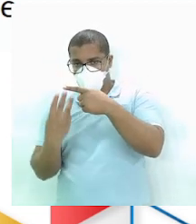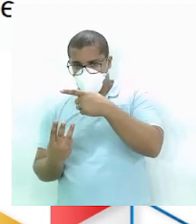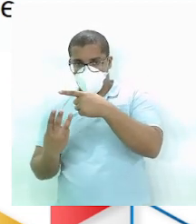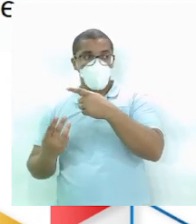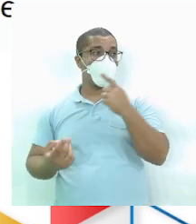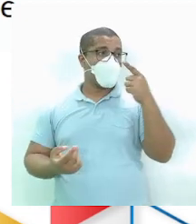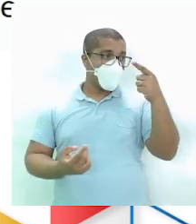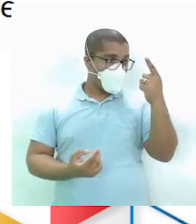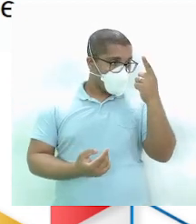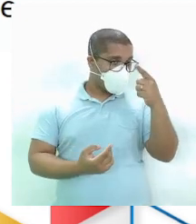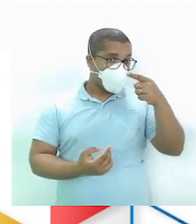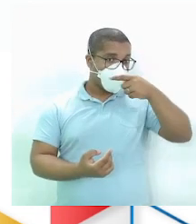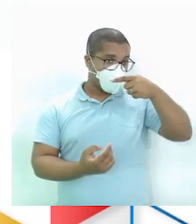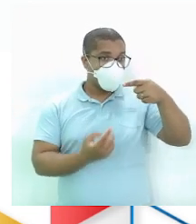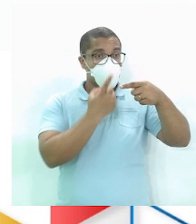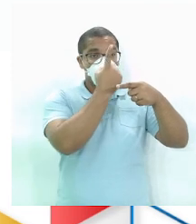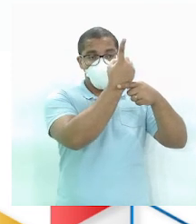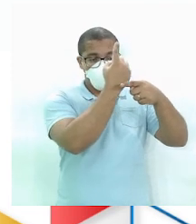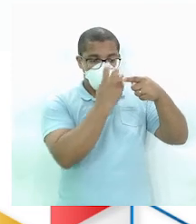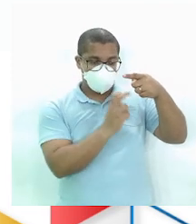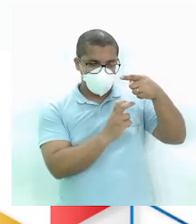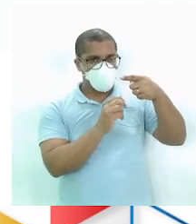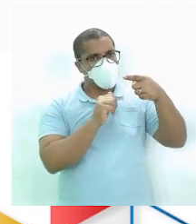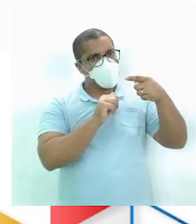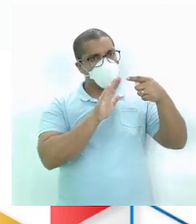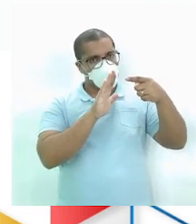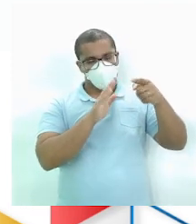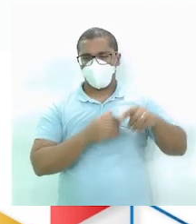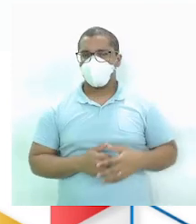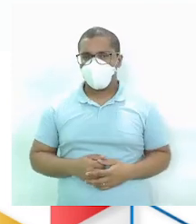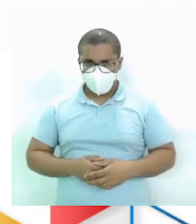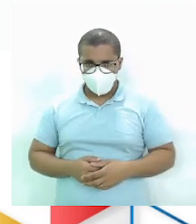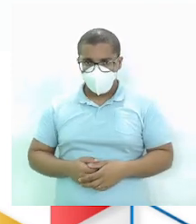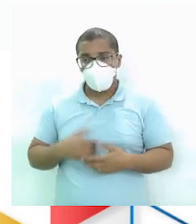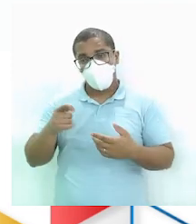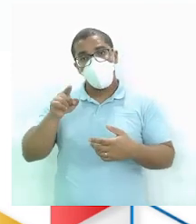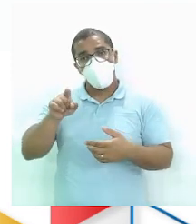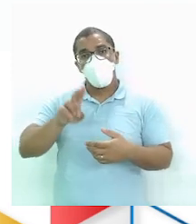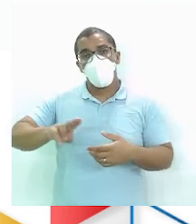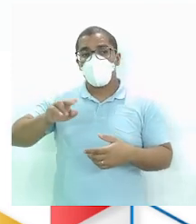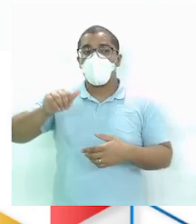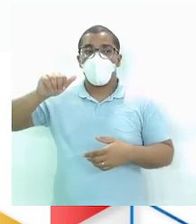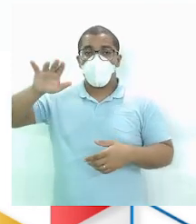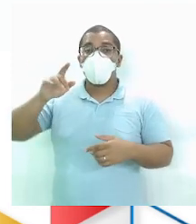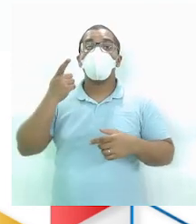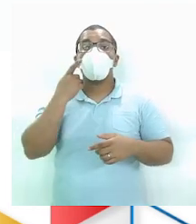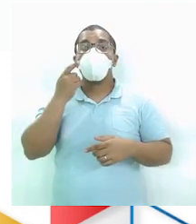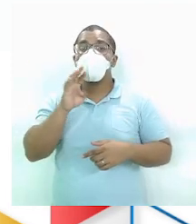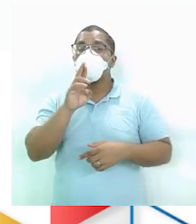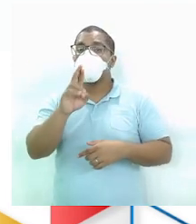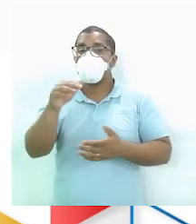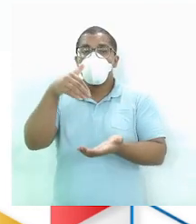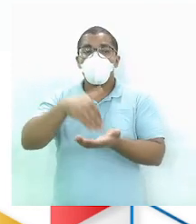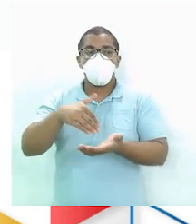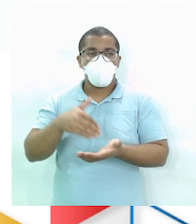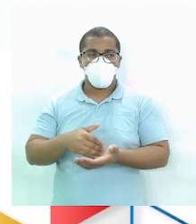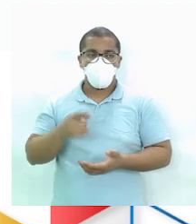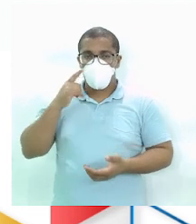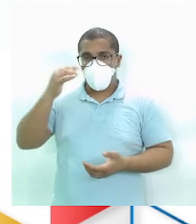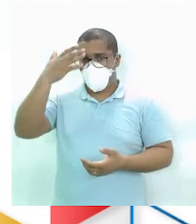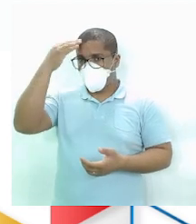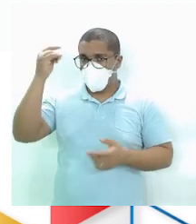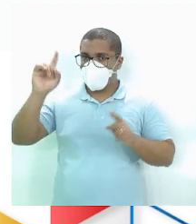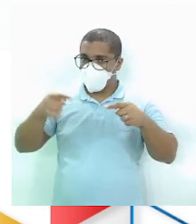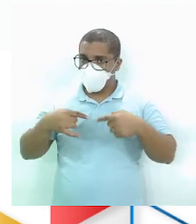A distância é muito maior Tá bom? Então vamos fechar agora Utilizando a calculadora Responda a seguinte questão Não esquece Tem um